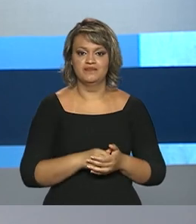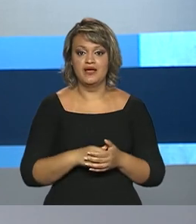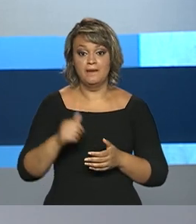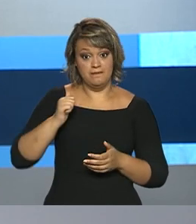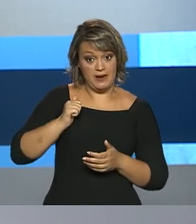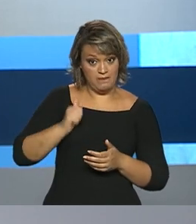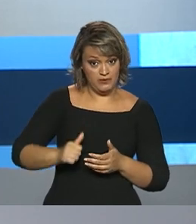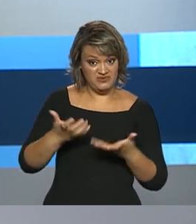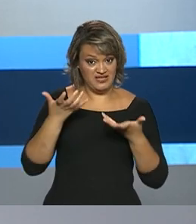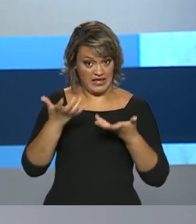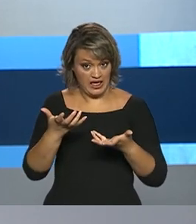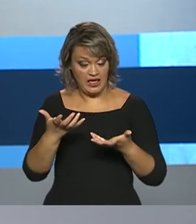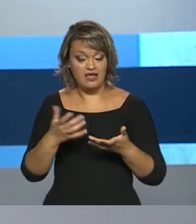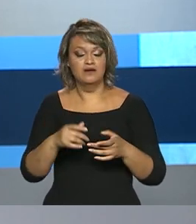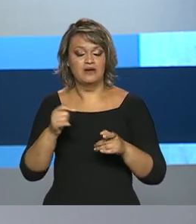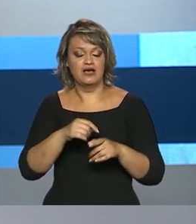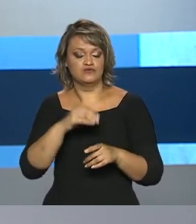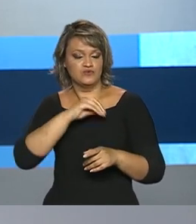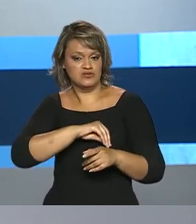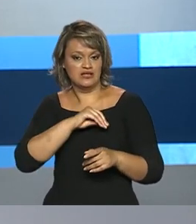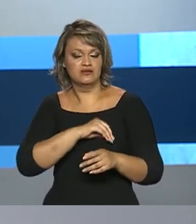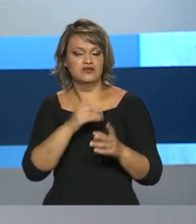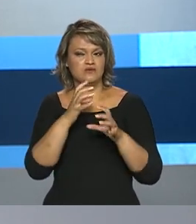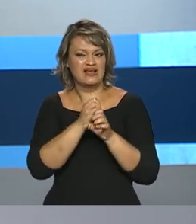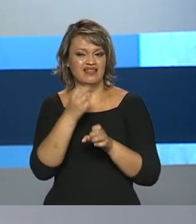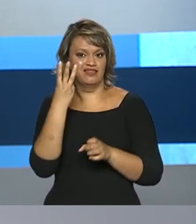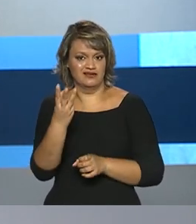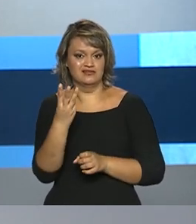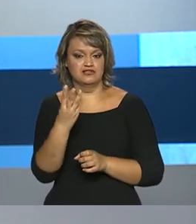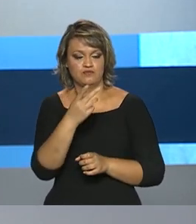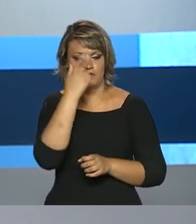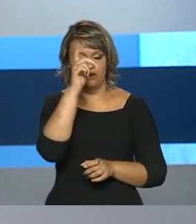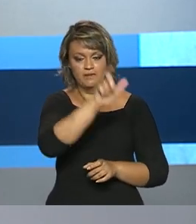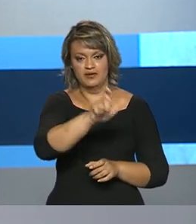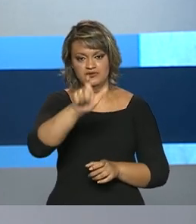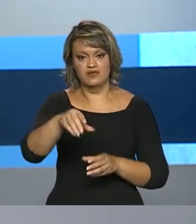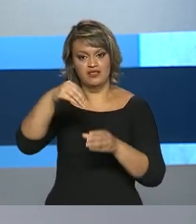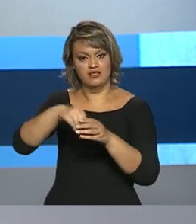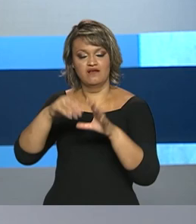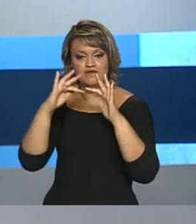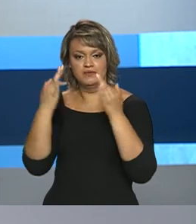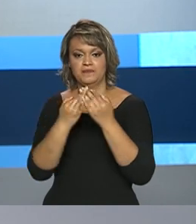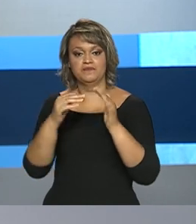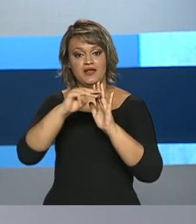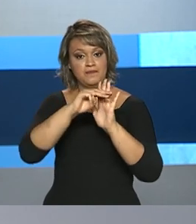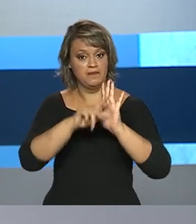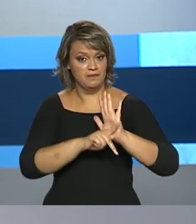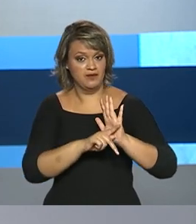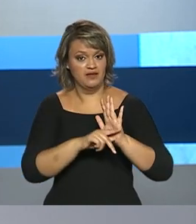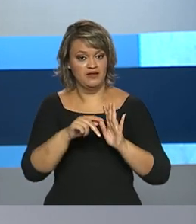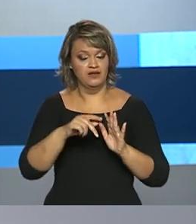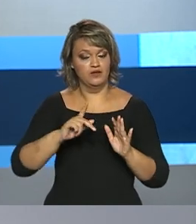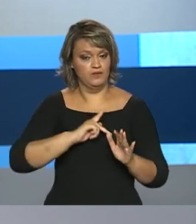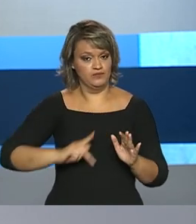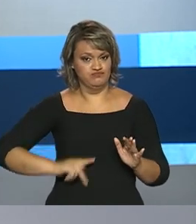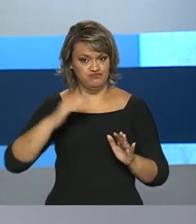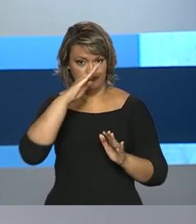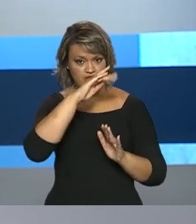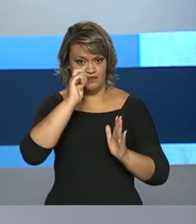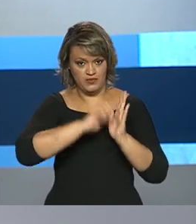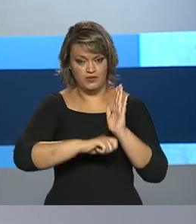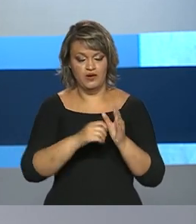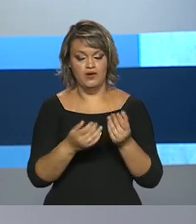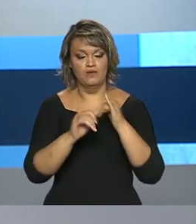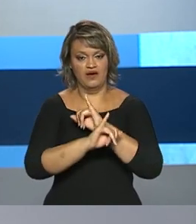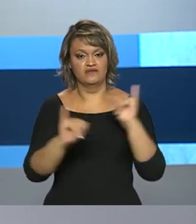o estudante deve ter renda mensal de no máximo três salários mínimos por pessoa da família. A medida provisória do presidente Jair Bolsonaro foi